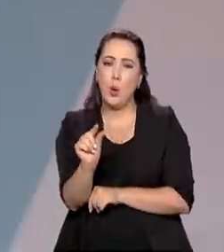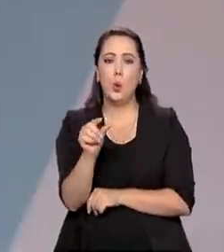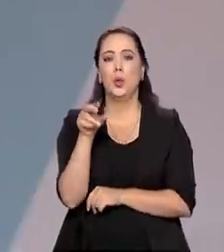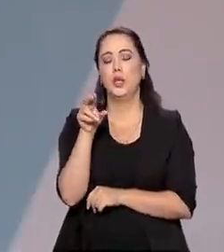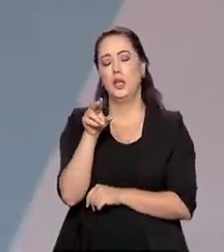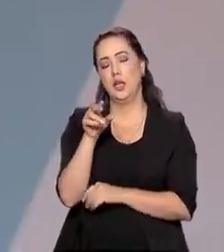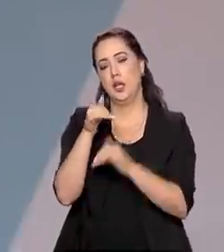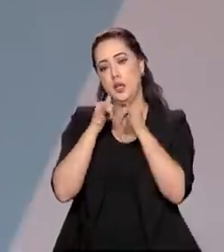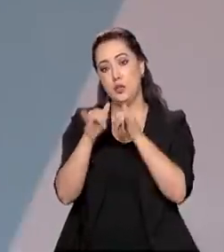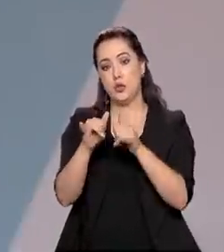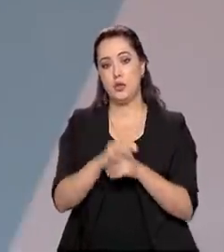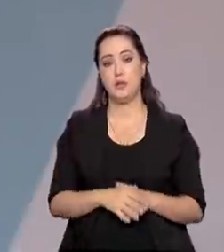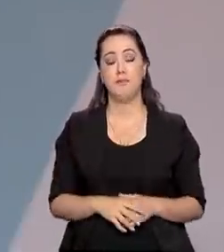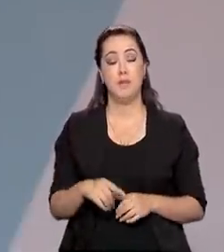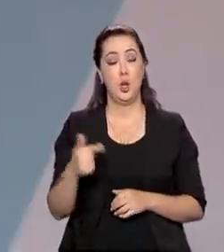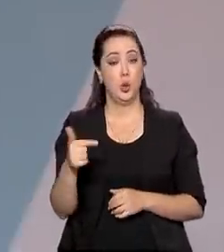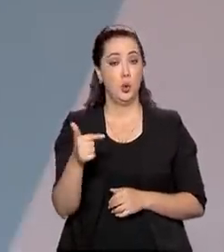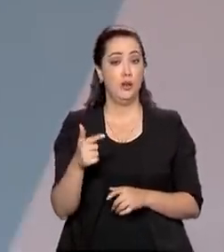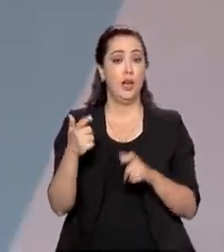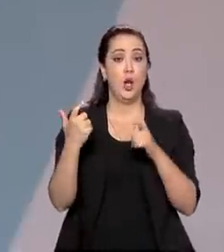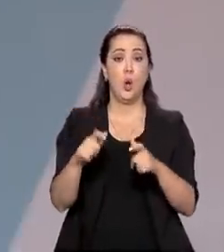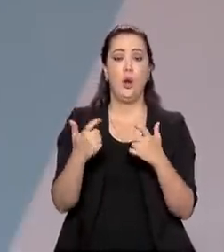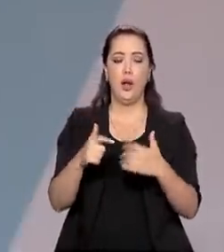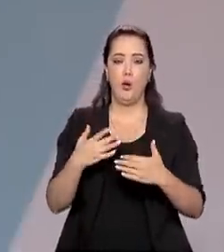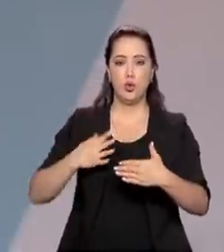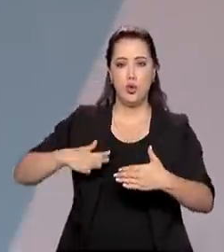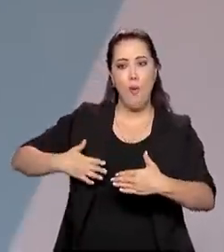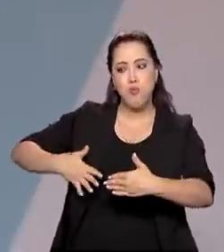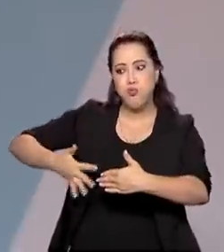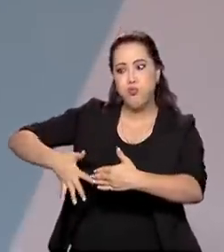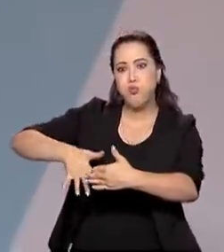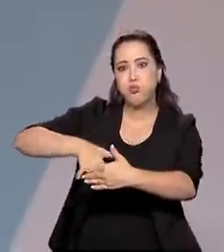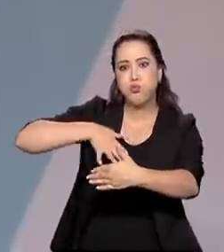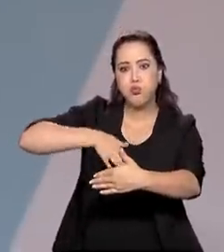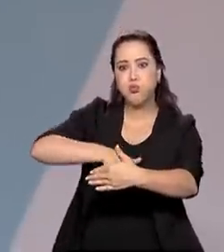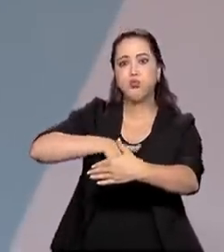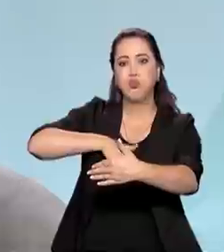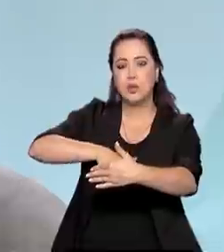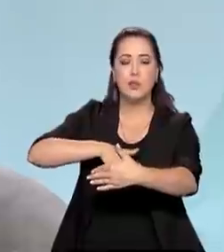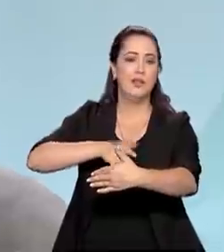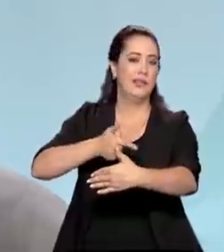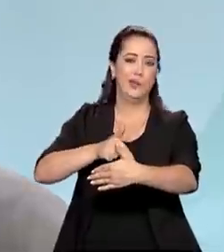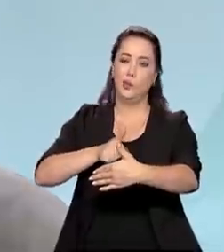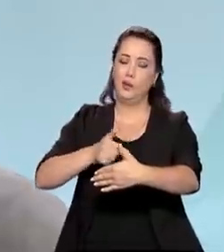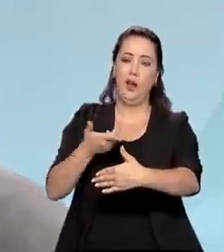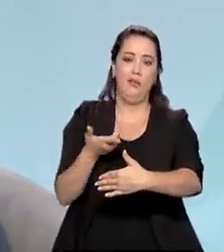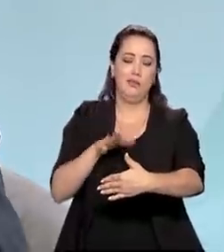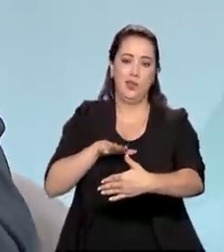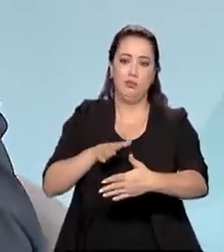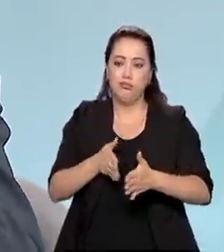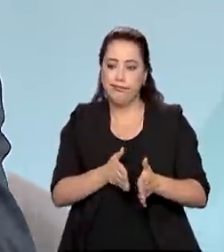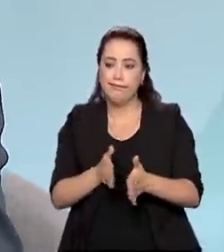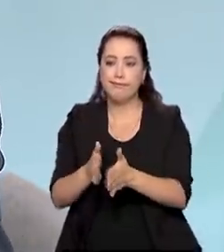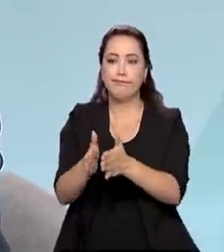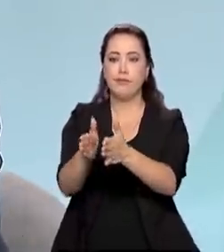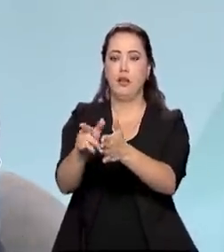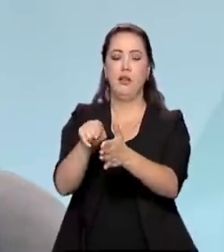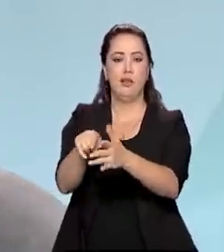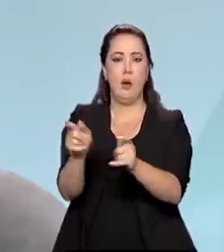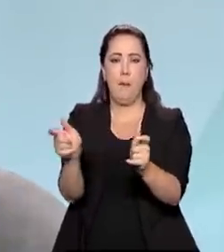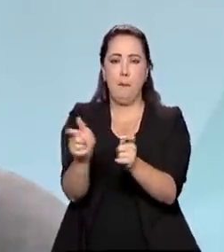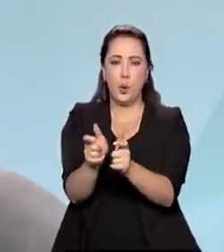reservatório de acumulação, nós poderíamos acumular água, como no passado nós tínhamos reservatórios plurianuais, ou seja, eles tinham